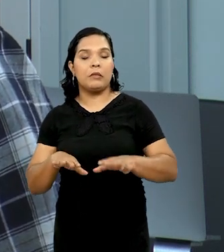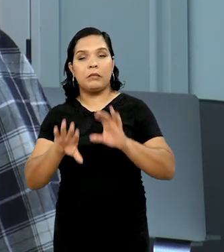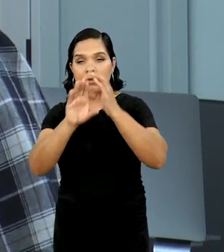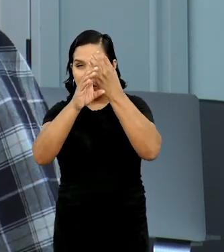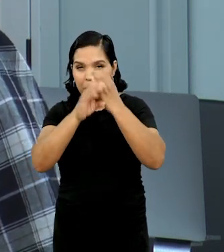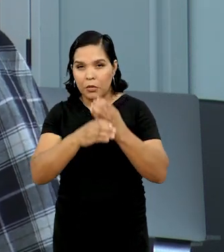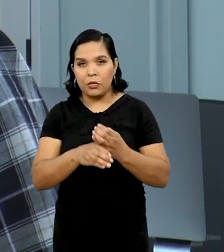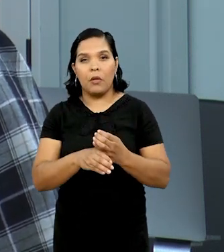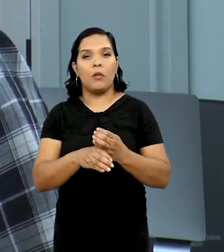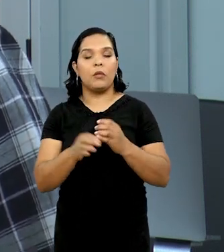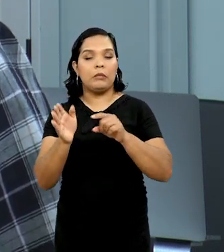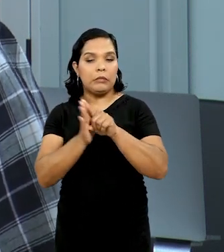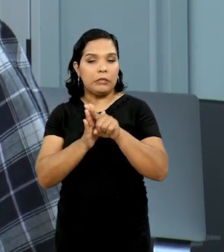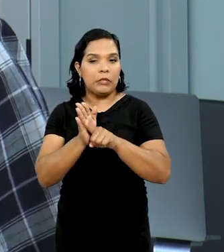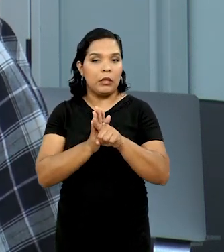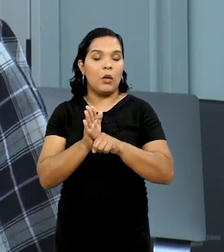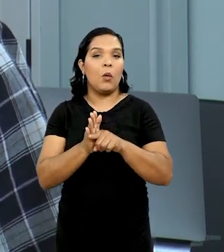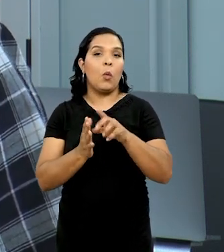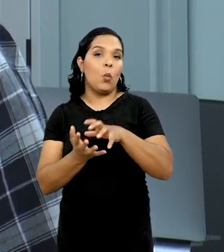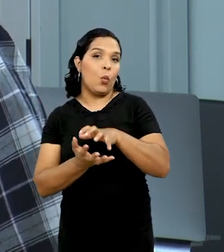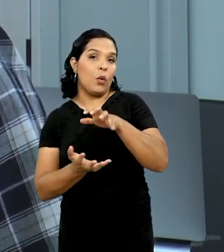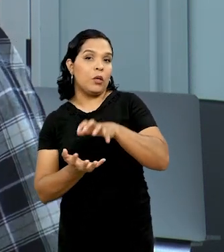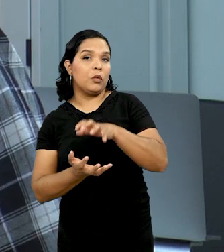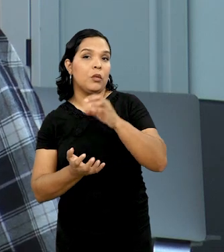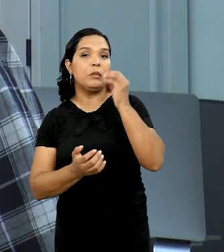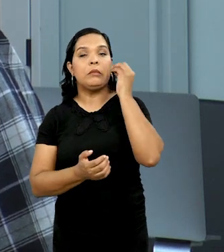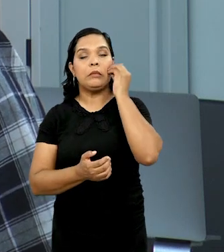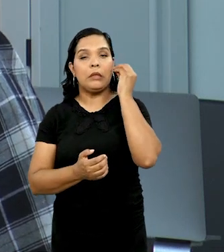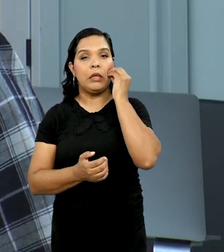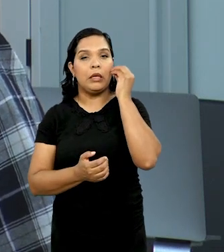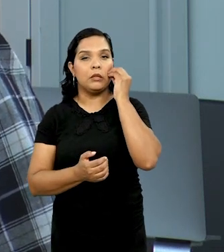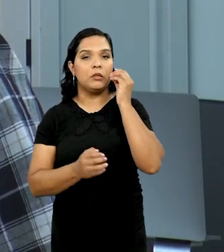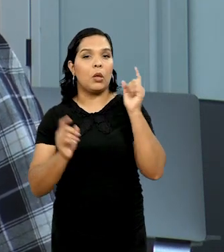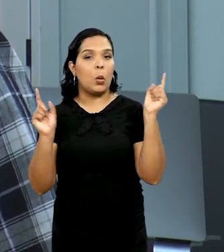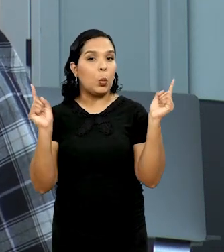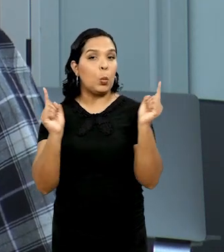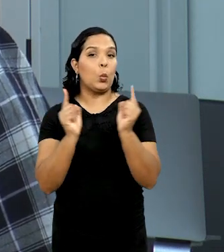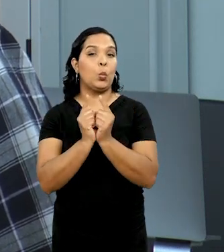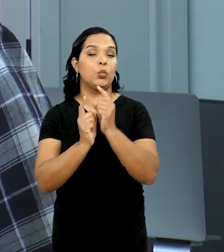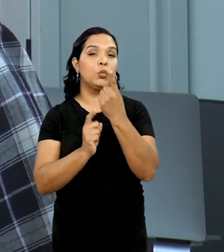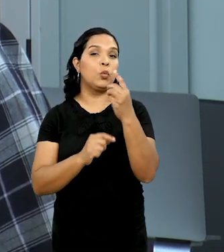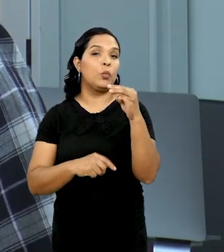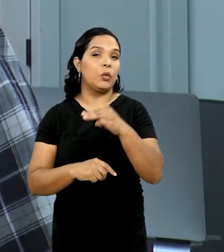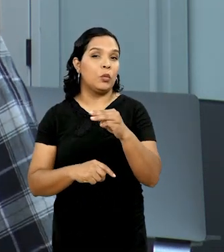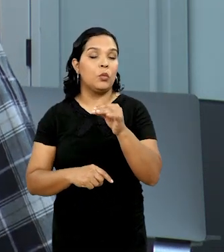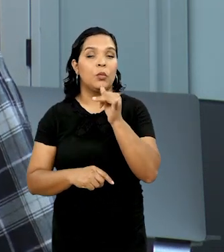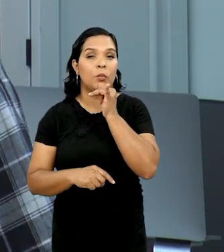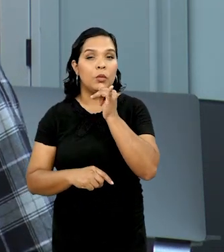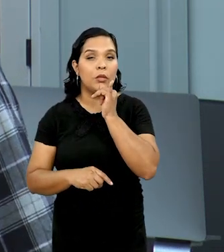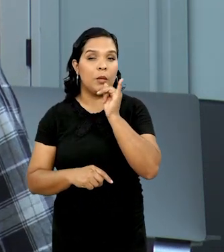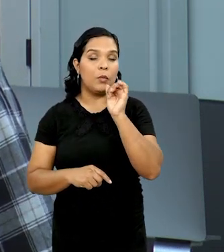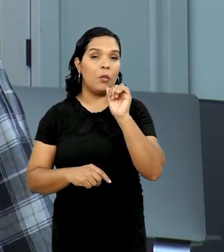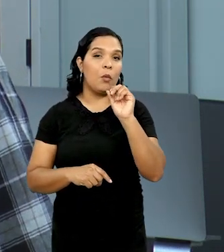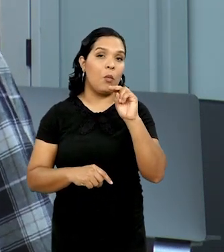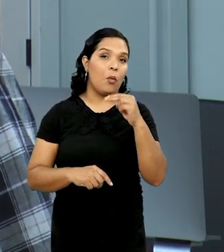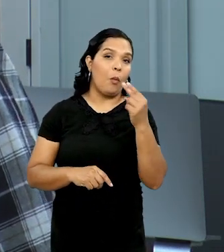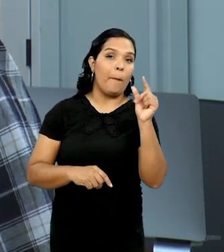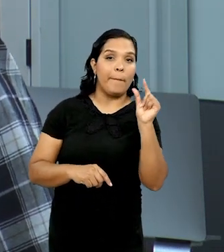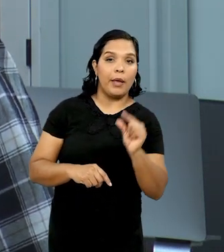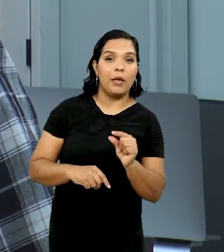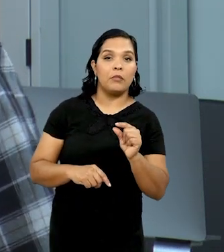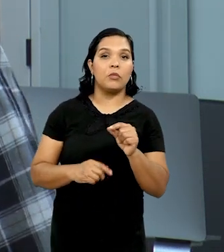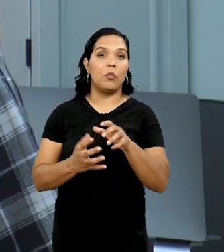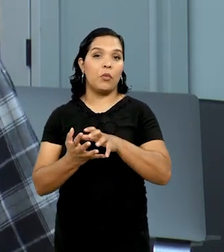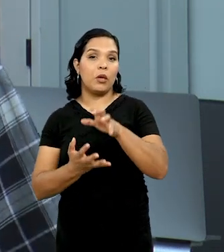vezes, de laboratório e de consultório, o idoso, em testes bem curtos, de um minuto, por exemplo, ou até menos,